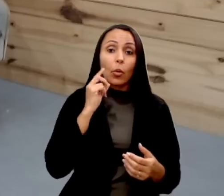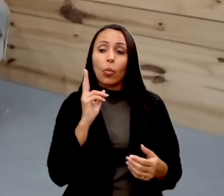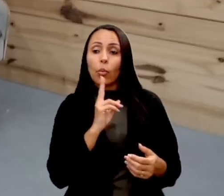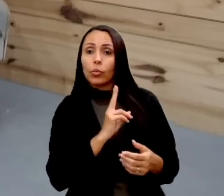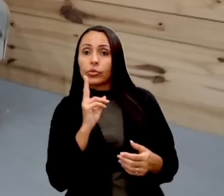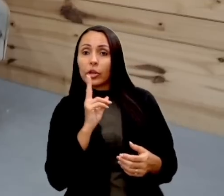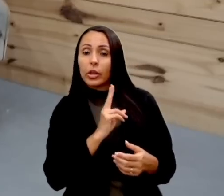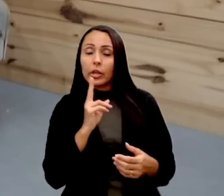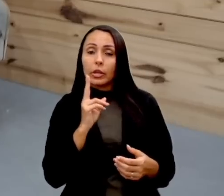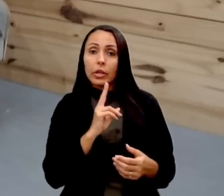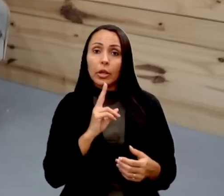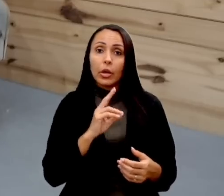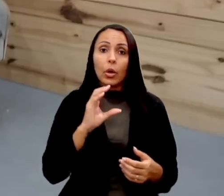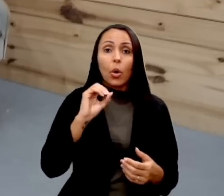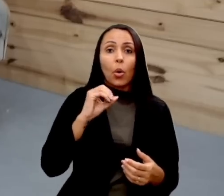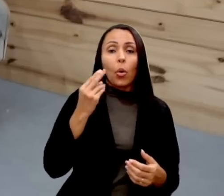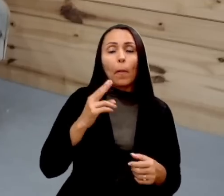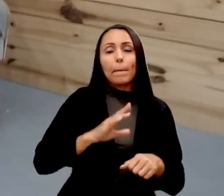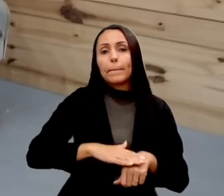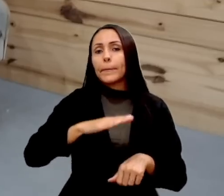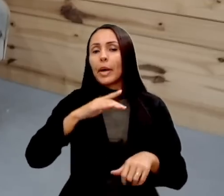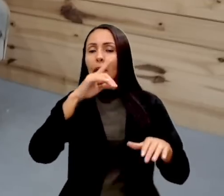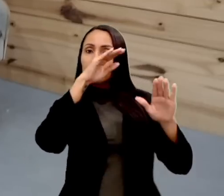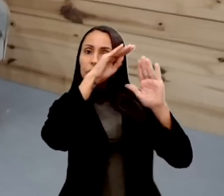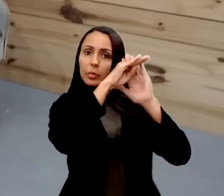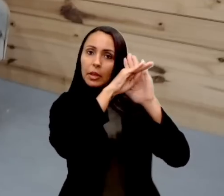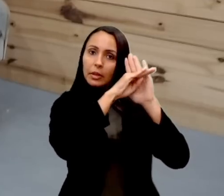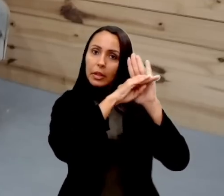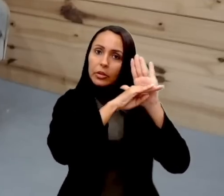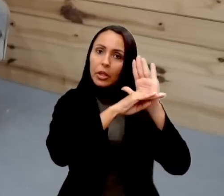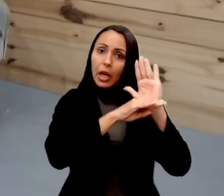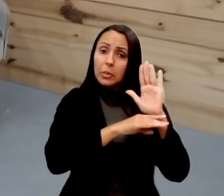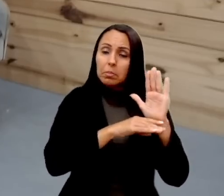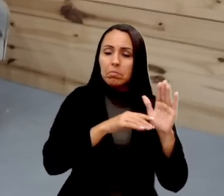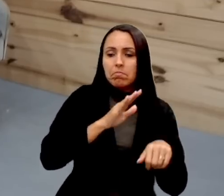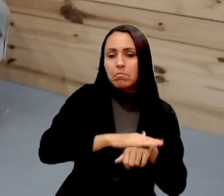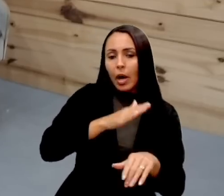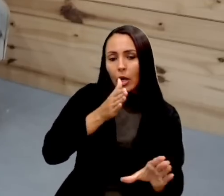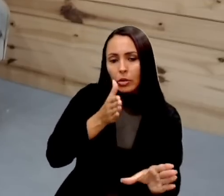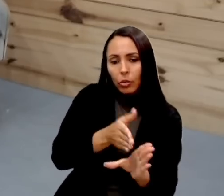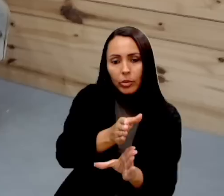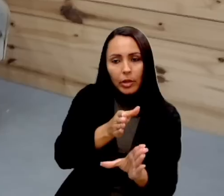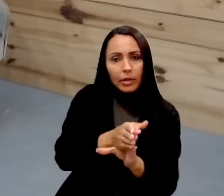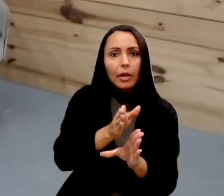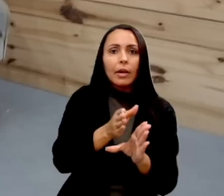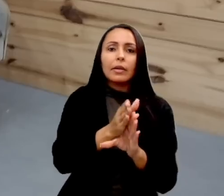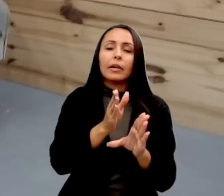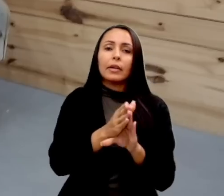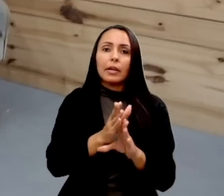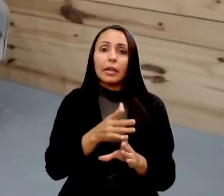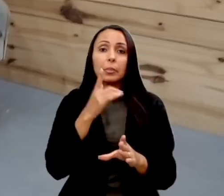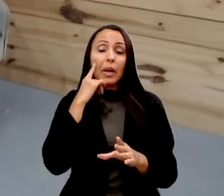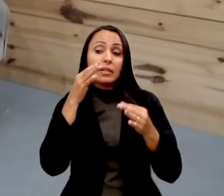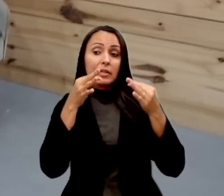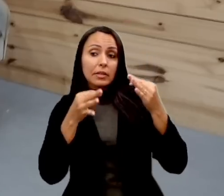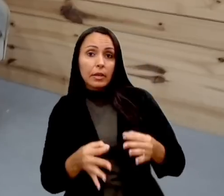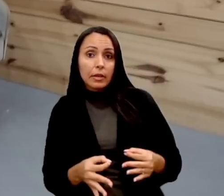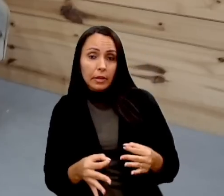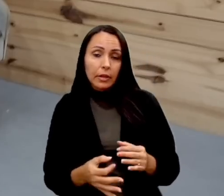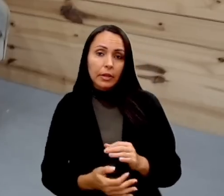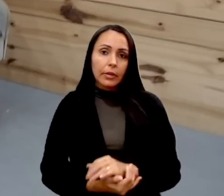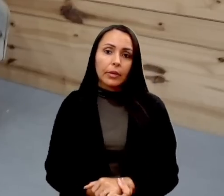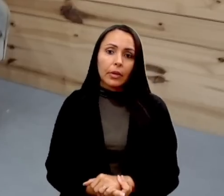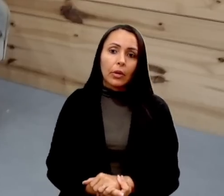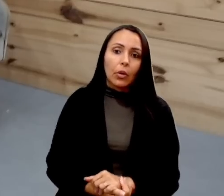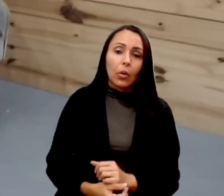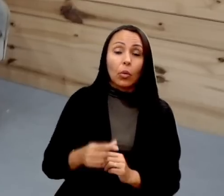ou que sejam mais planejadas de uma forma mais orientada, mais decisiva, mais assertiva, ou com menos